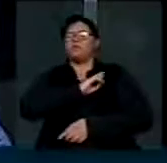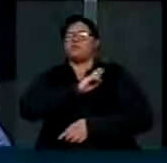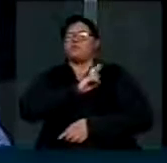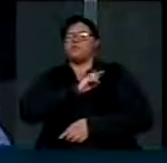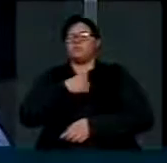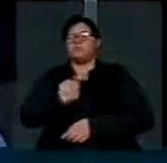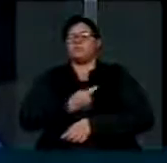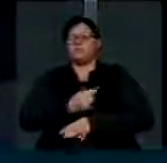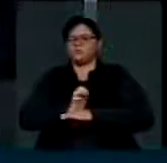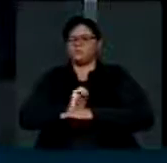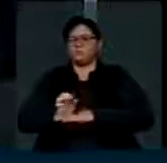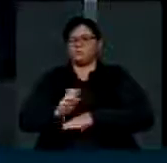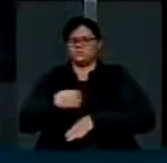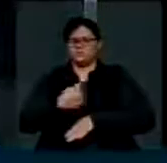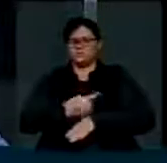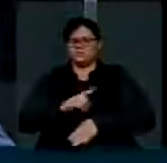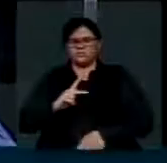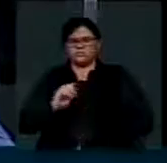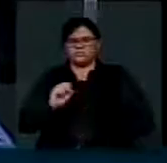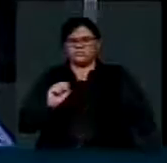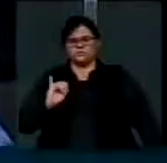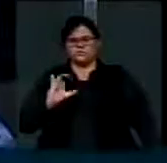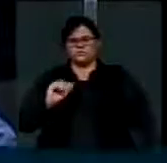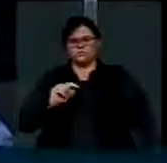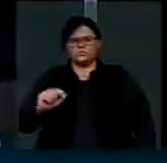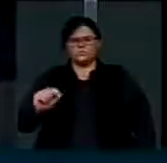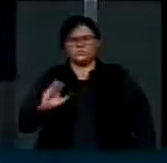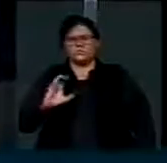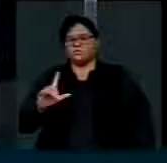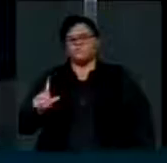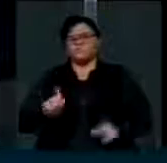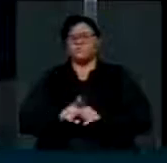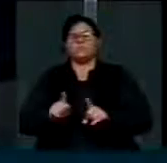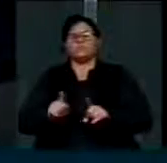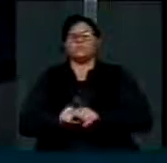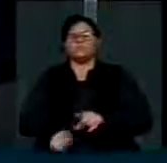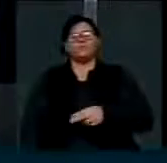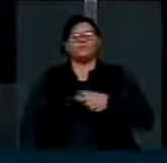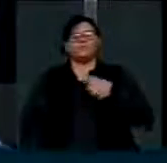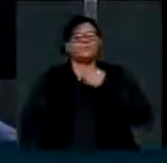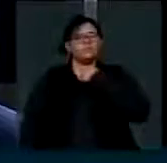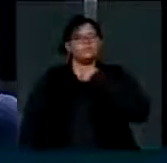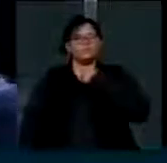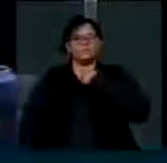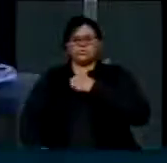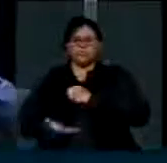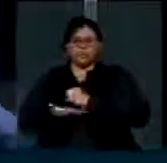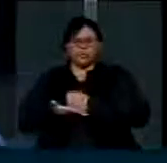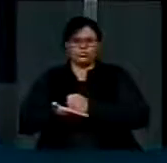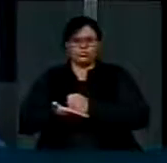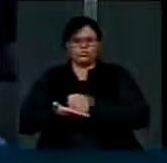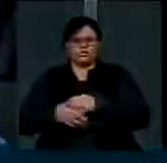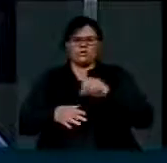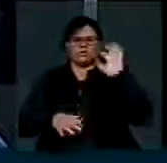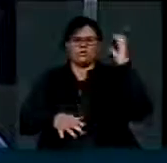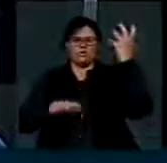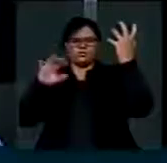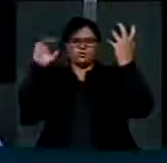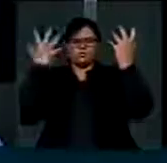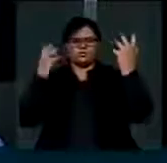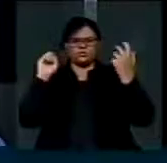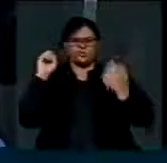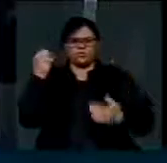nossa posição. E naturalmente, não se pode controlar a natureza nem a fúria de